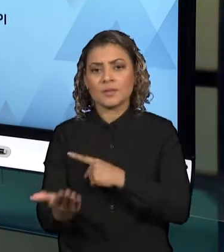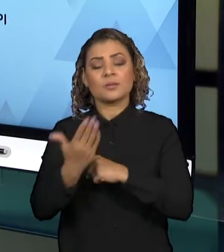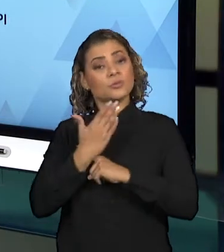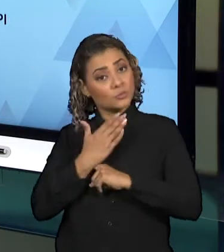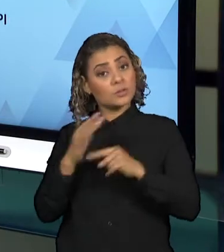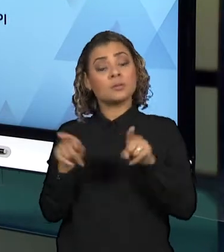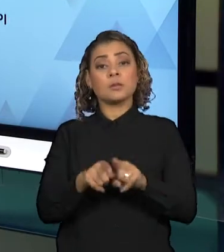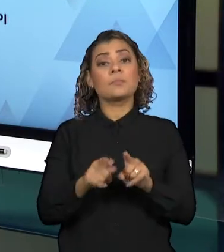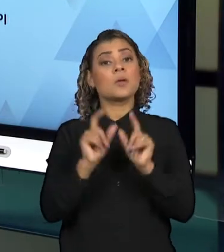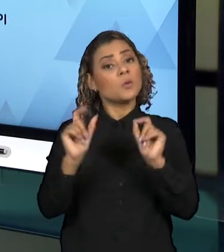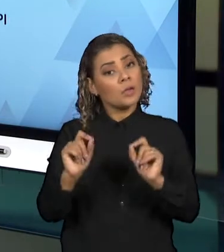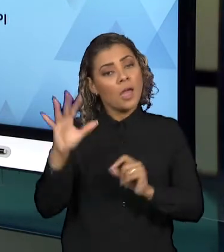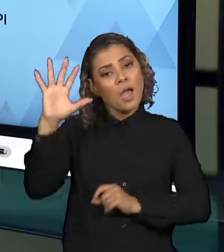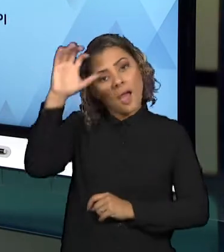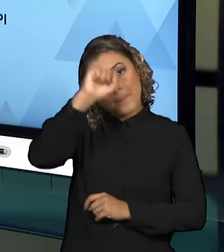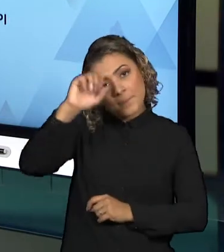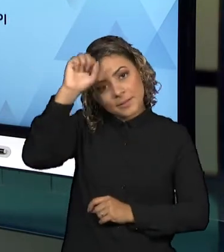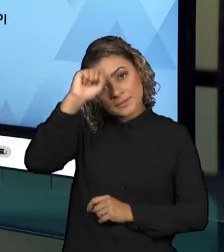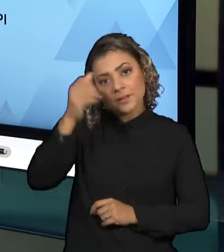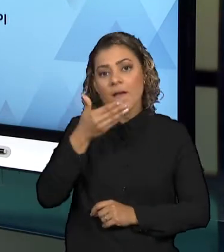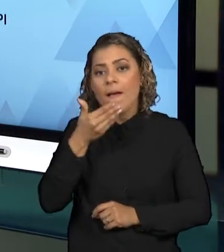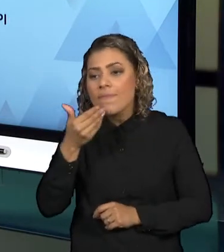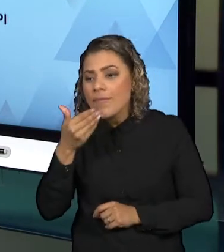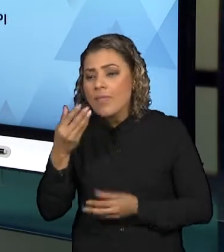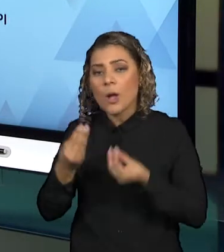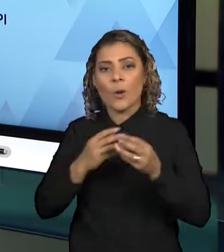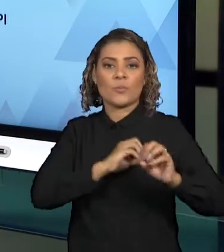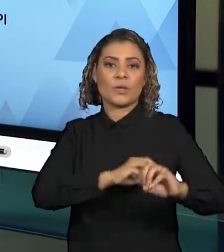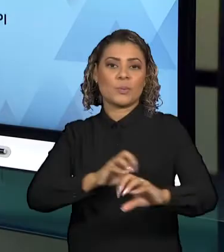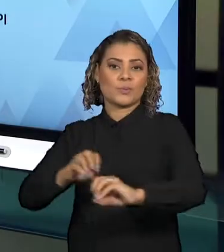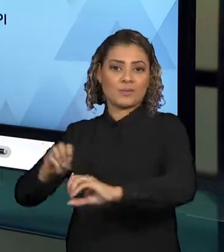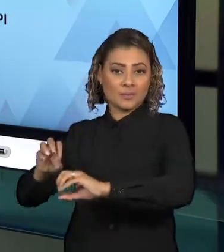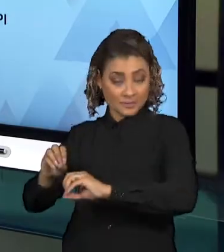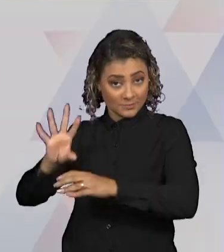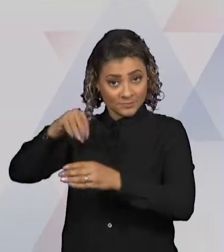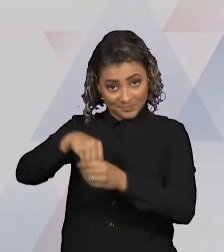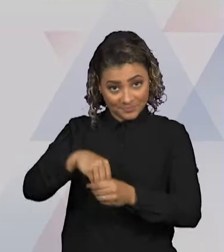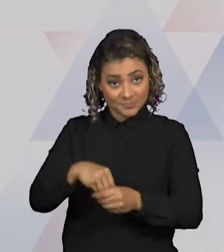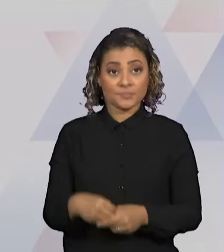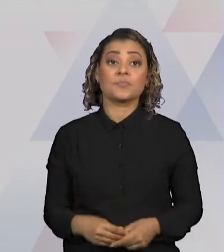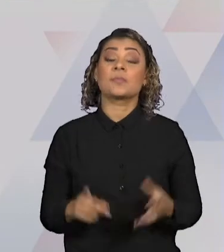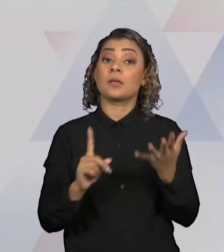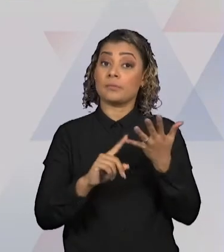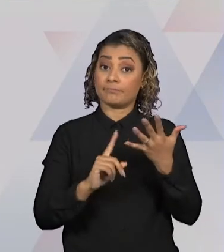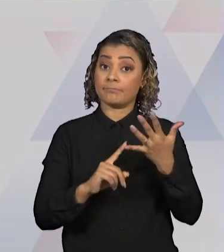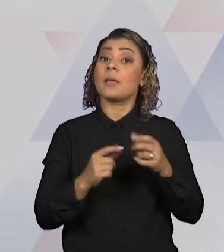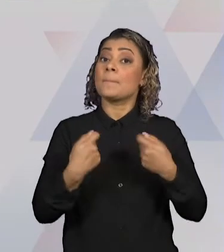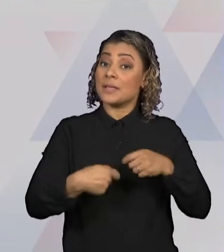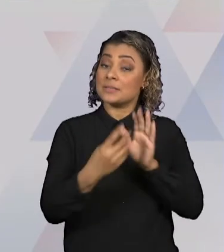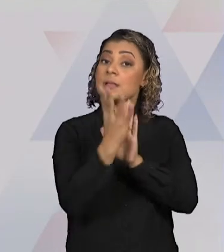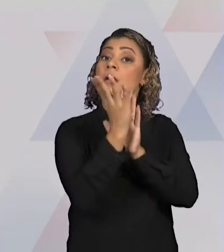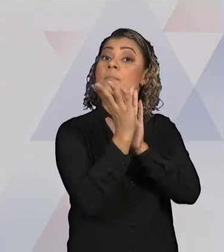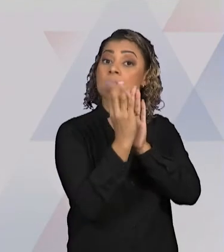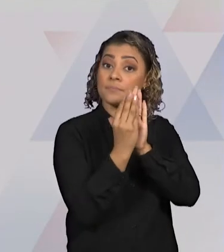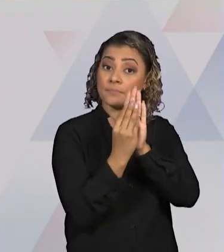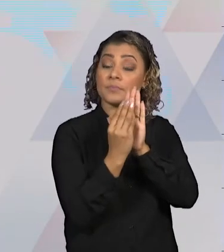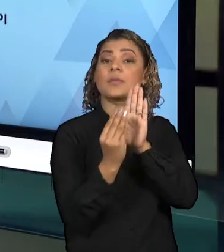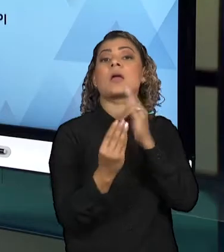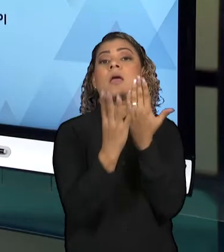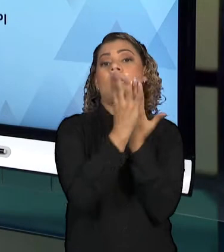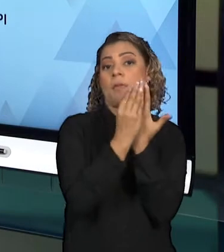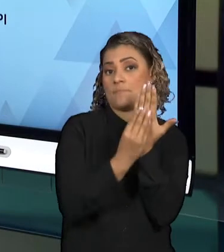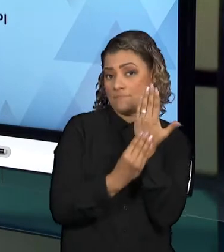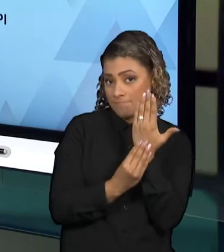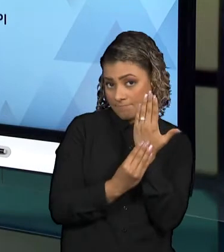para as aprendizagens sobre a docência. E citem as referências que foram utilizadas. Então, todas as